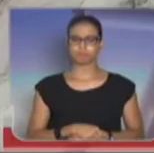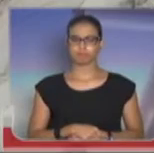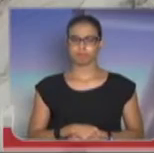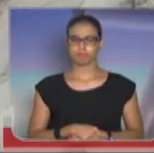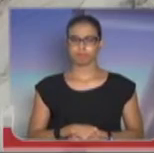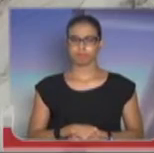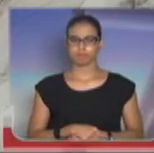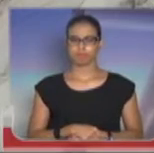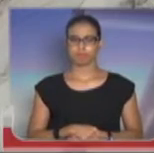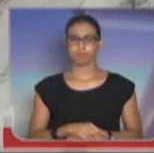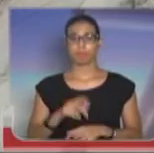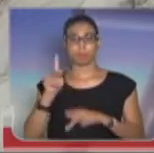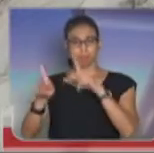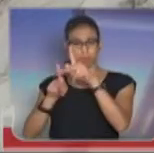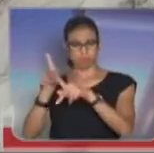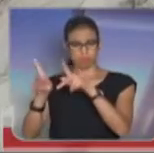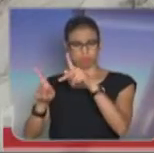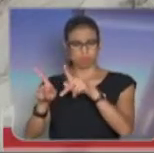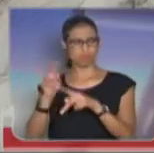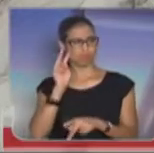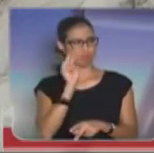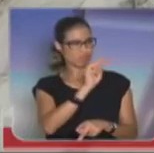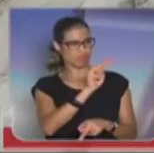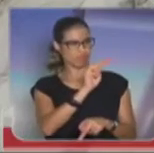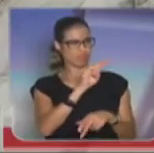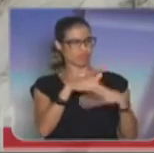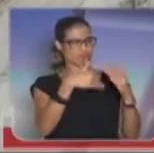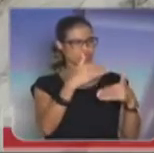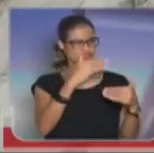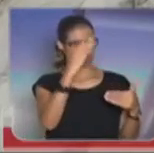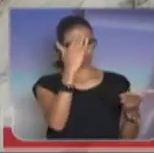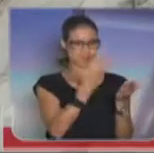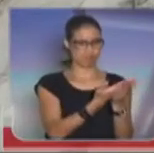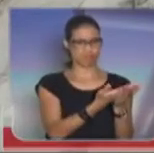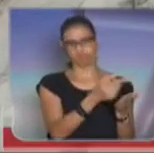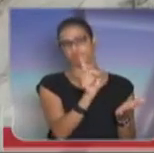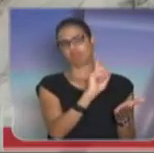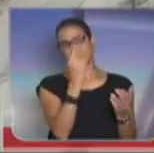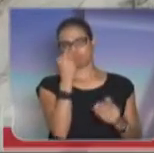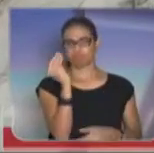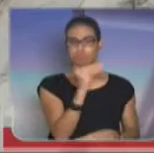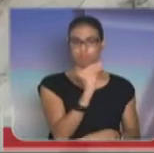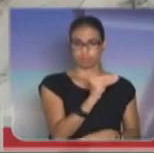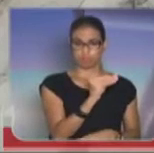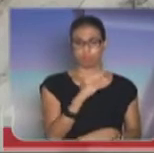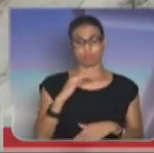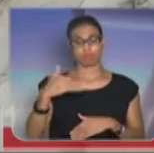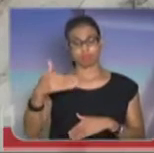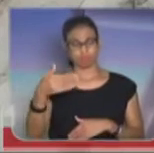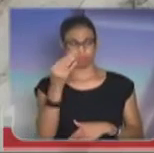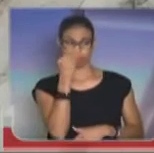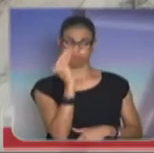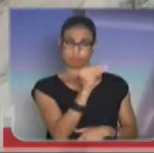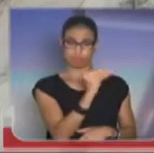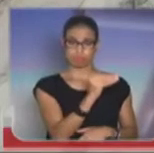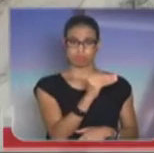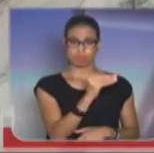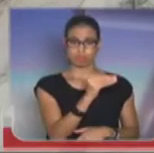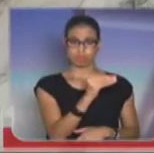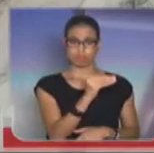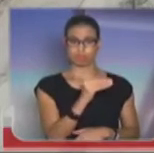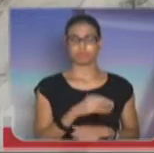faz com que a população deixe de acreditar na sua Polícia. E quando a população deixa de acreditar na Polícia, Jorge, só tem